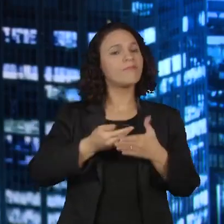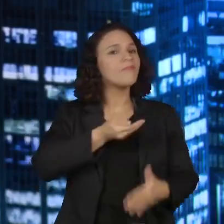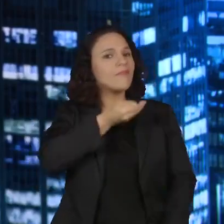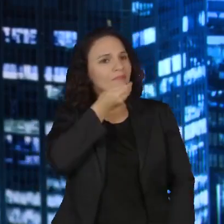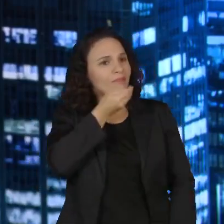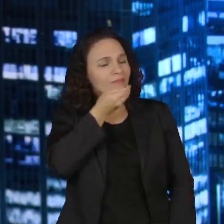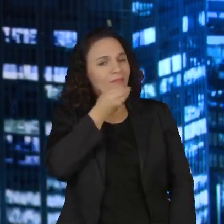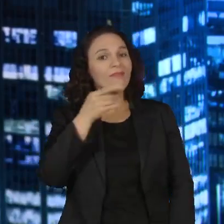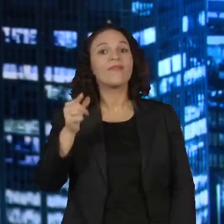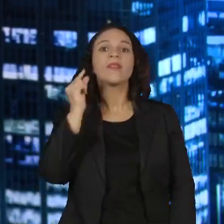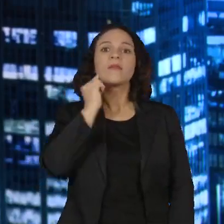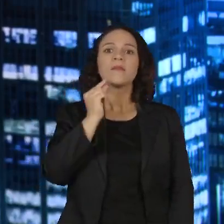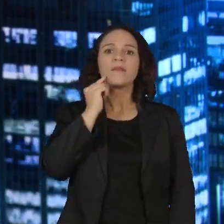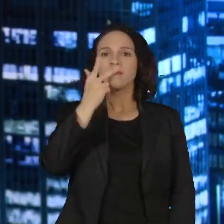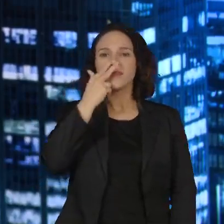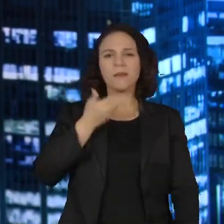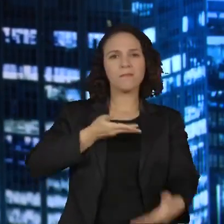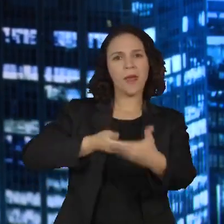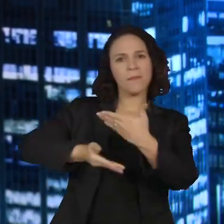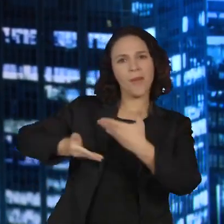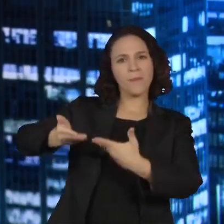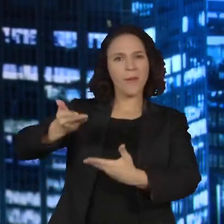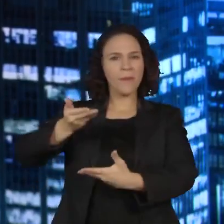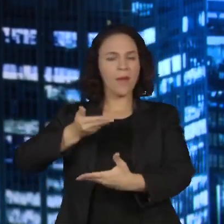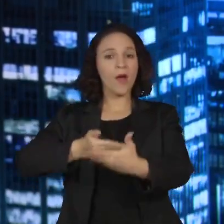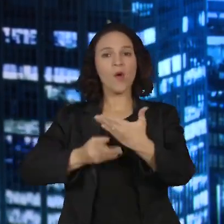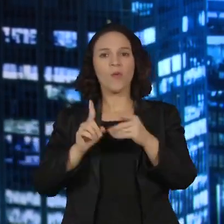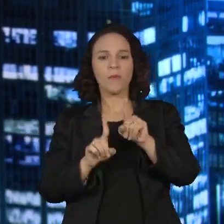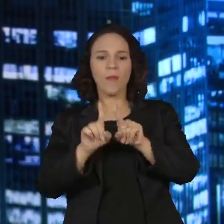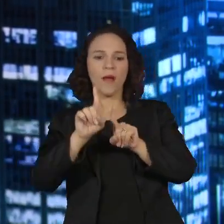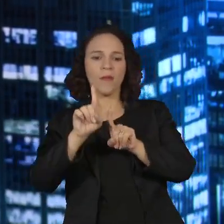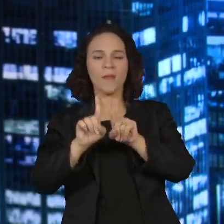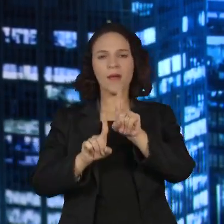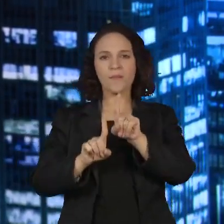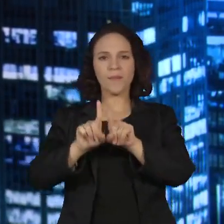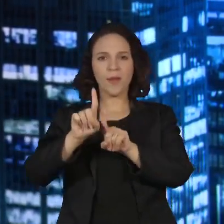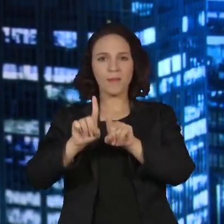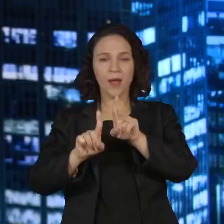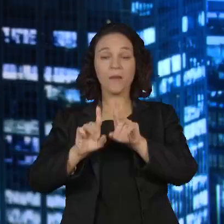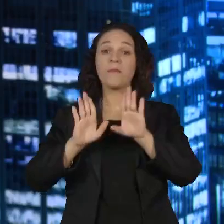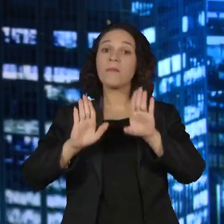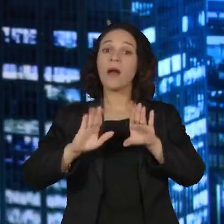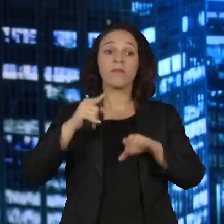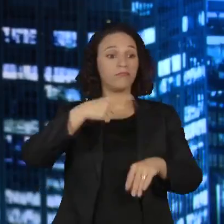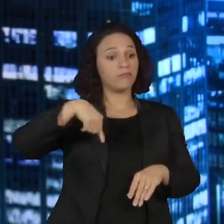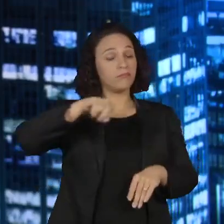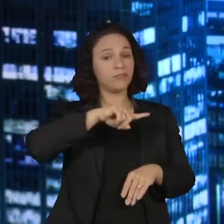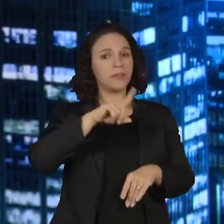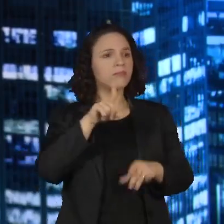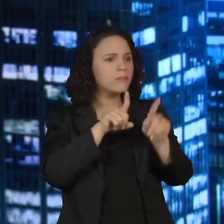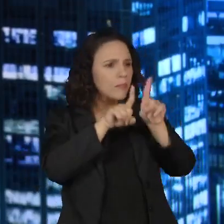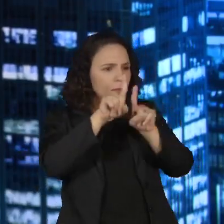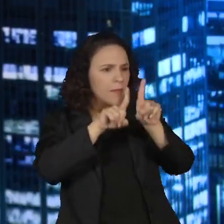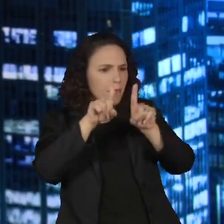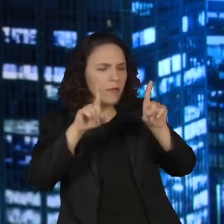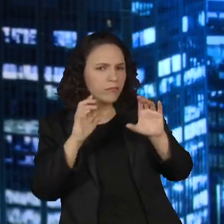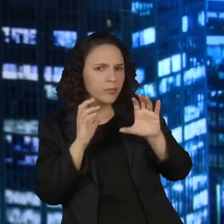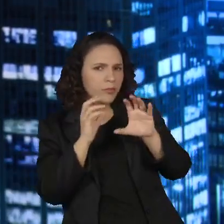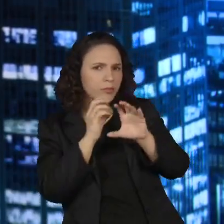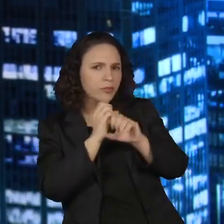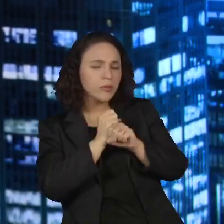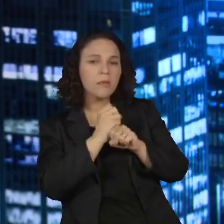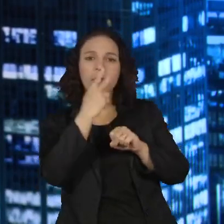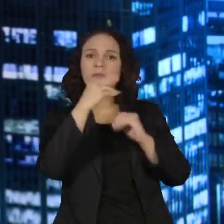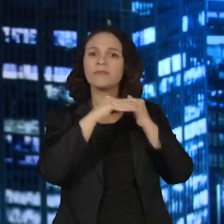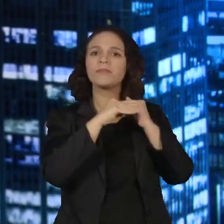e o Nunes se retroalimentam. Então, quando um sobe, o outro perde. E os nossos votos, de acordo com as pesquisas também, é um dos mais